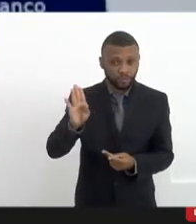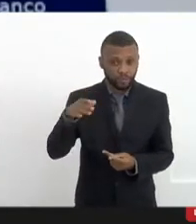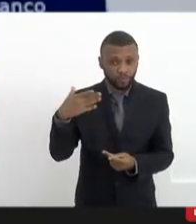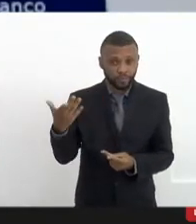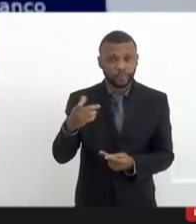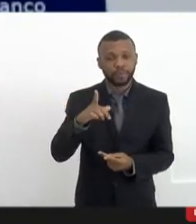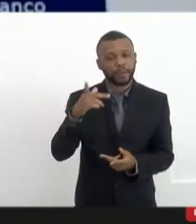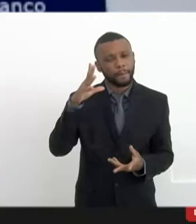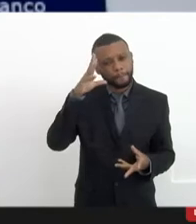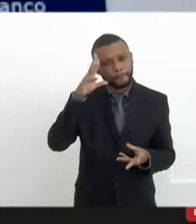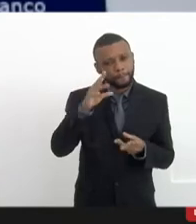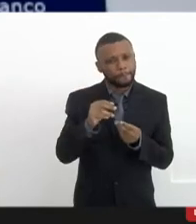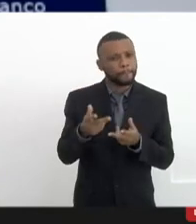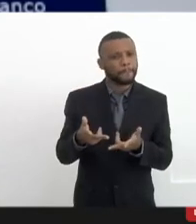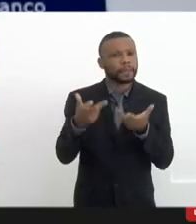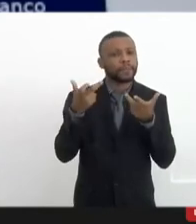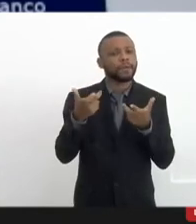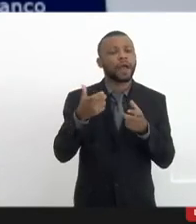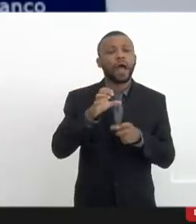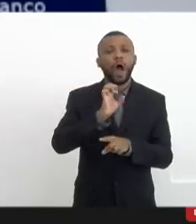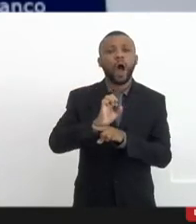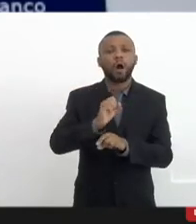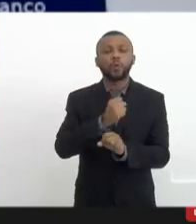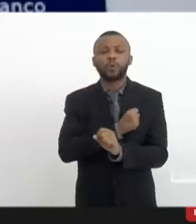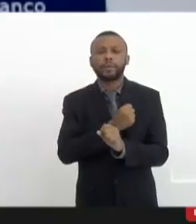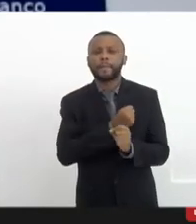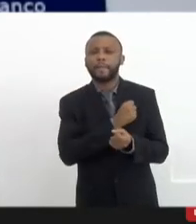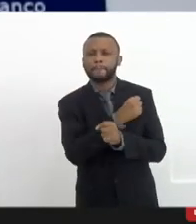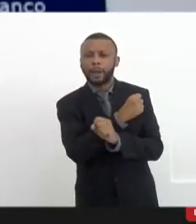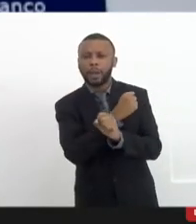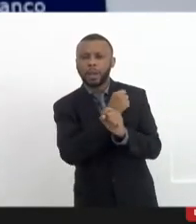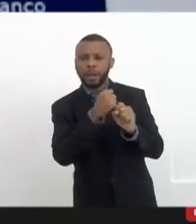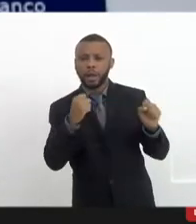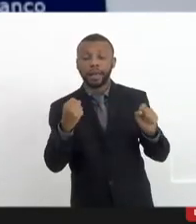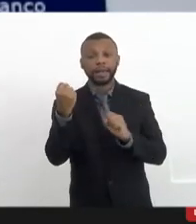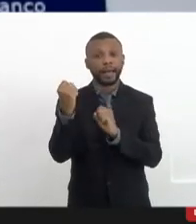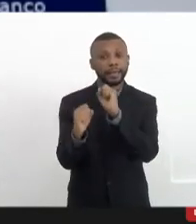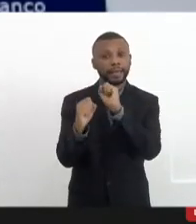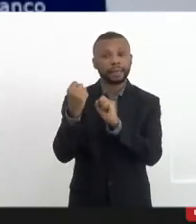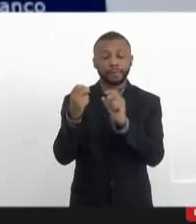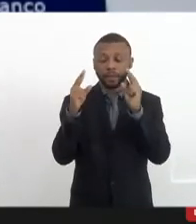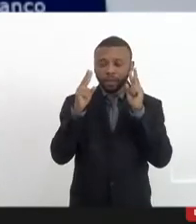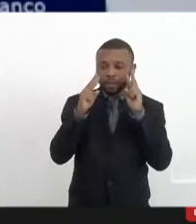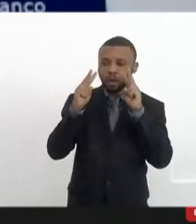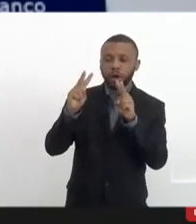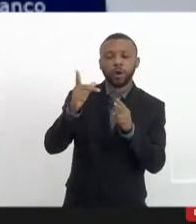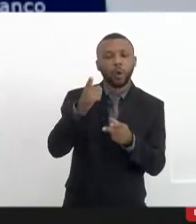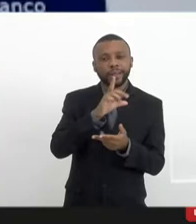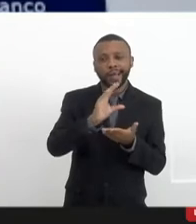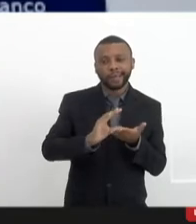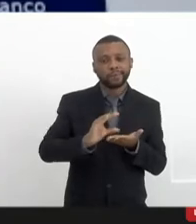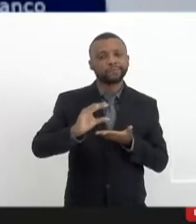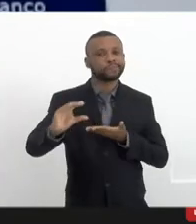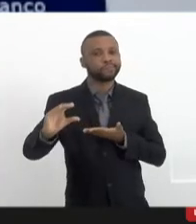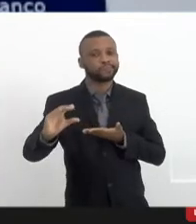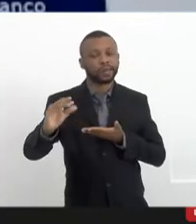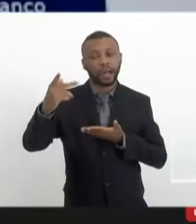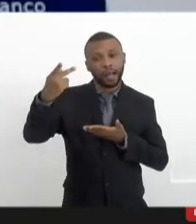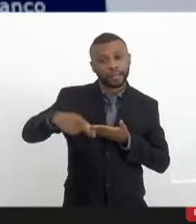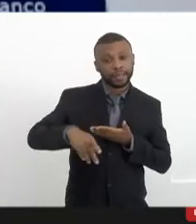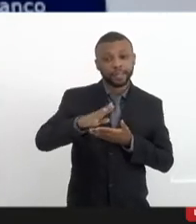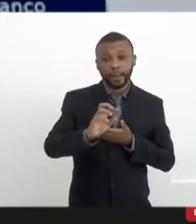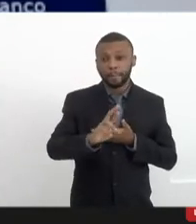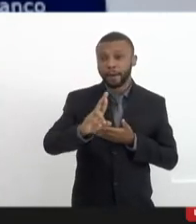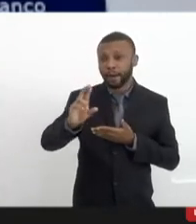ver a dimensão do Estado e essas empresas estão concentradas aqui na região da